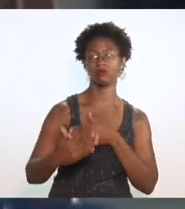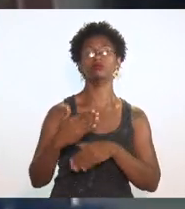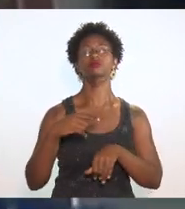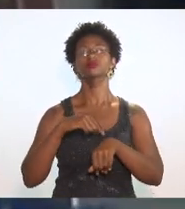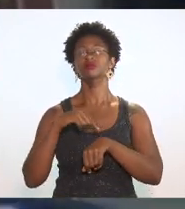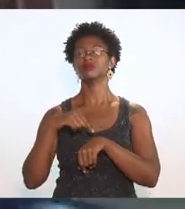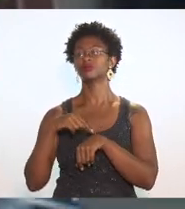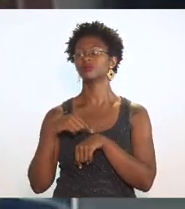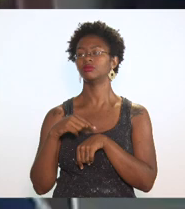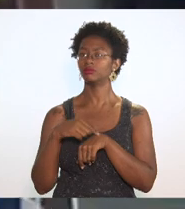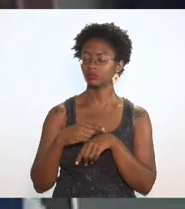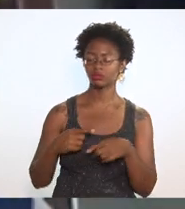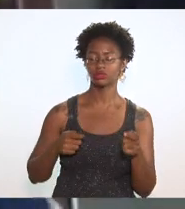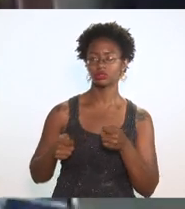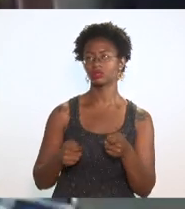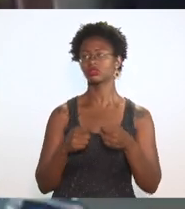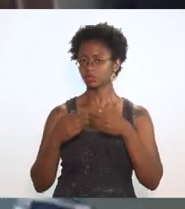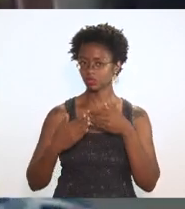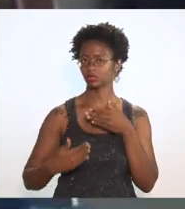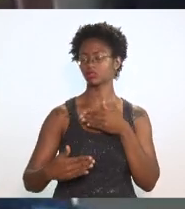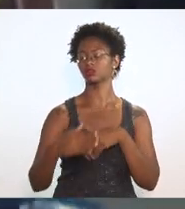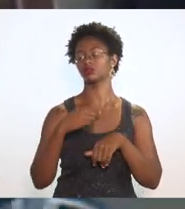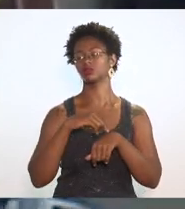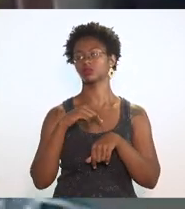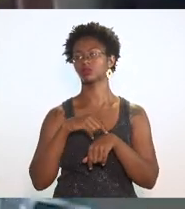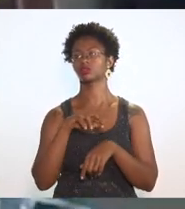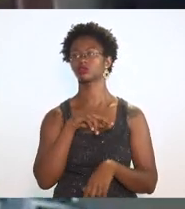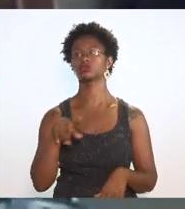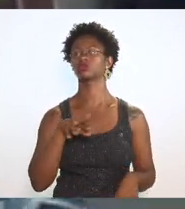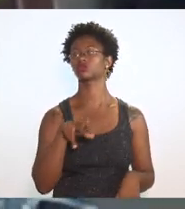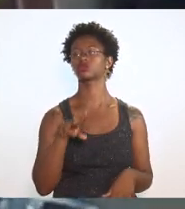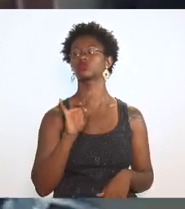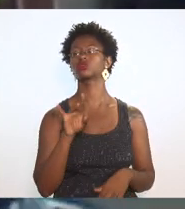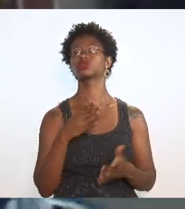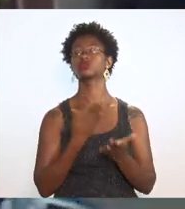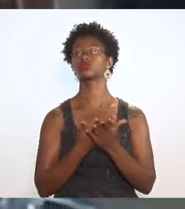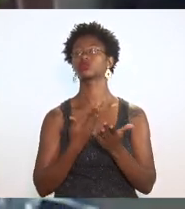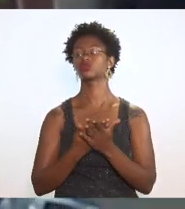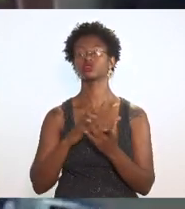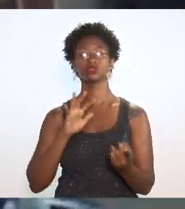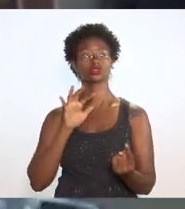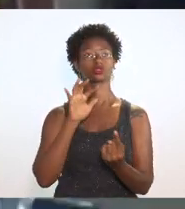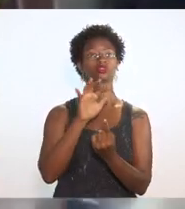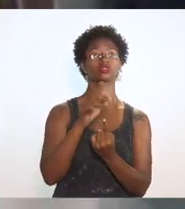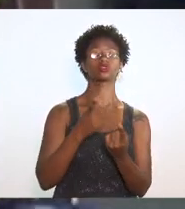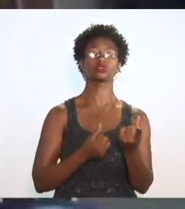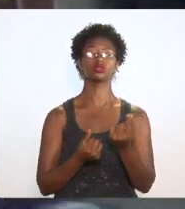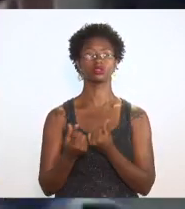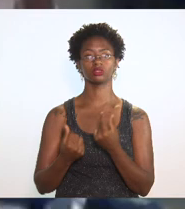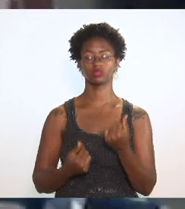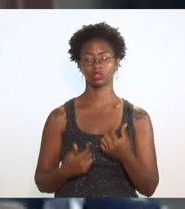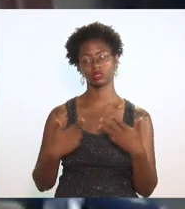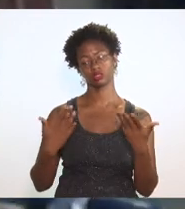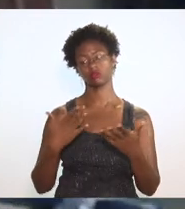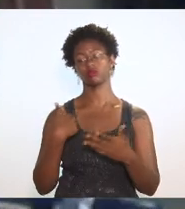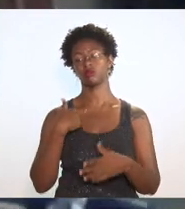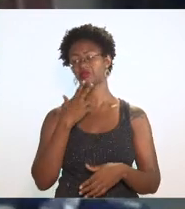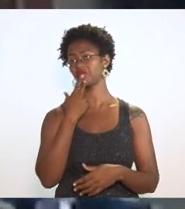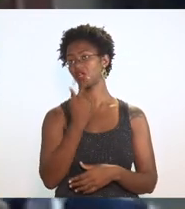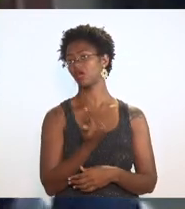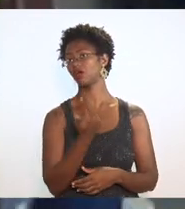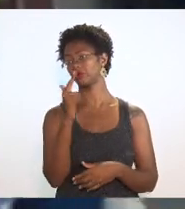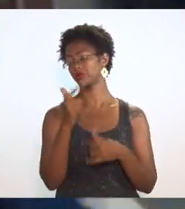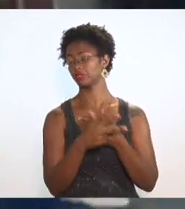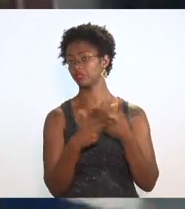controle tem que ser no decorrer do tempo não só num mero estudo de impacto orçamentário e aí eu vou chamar uma outra questão